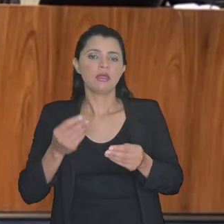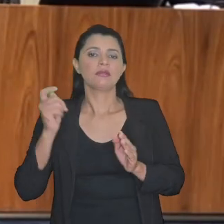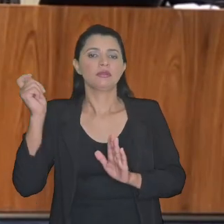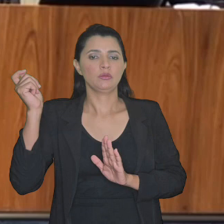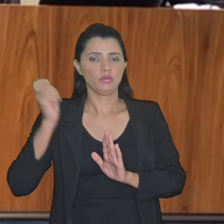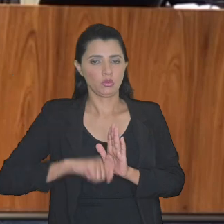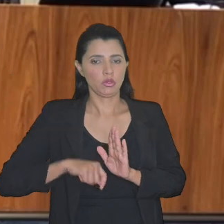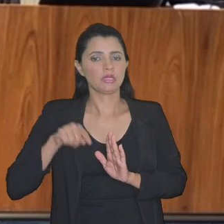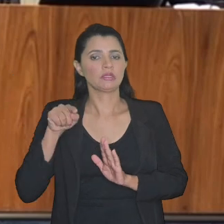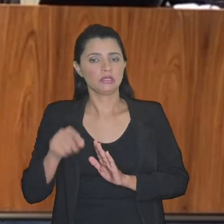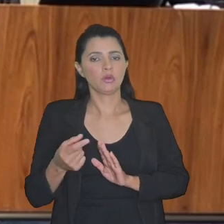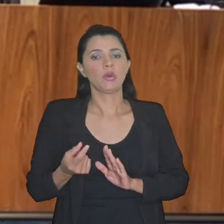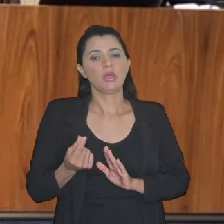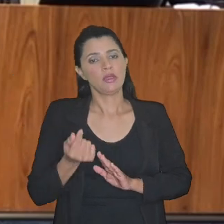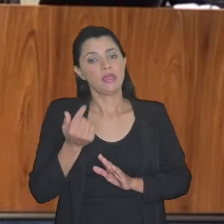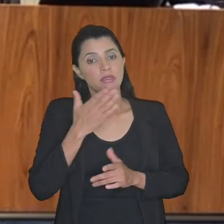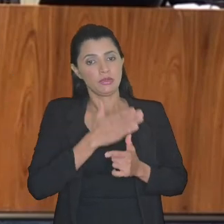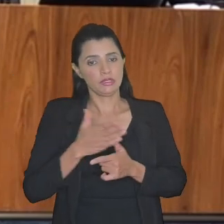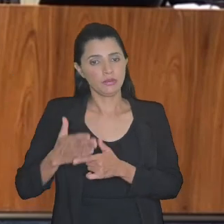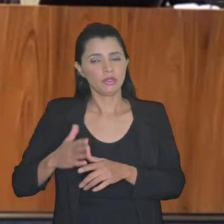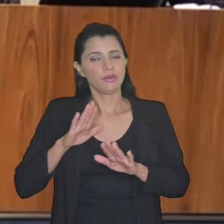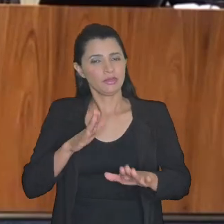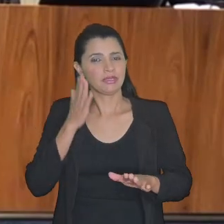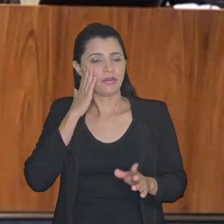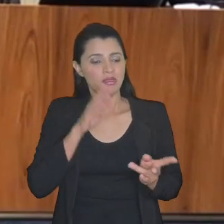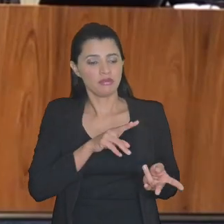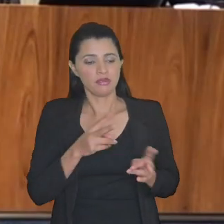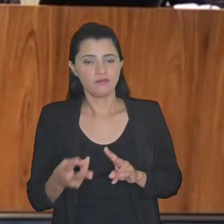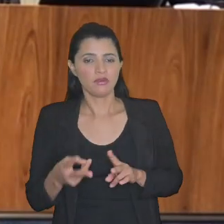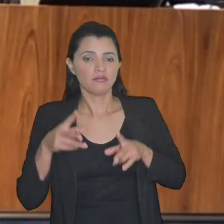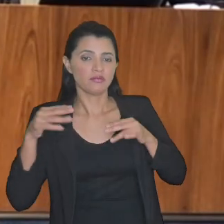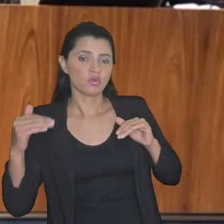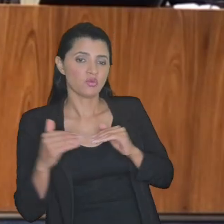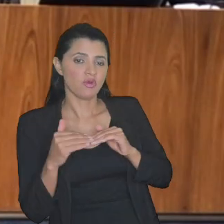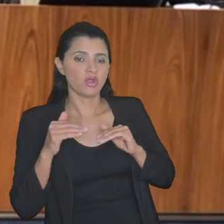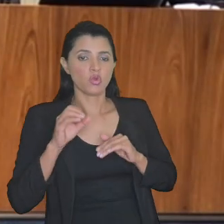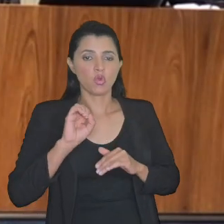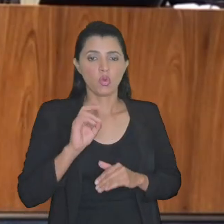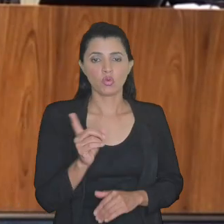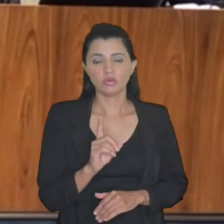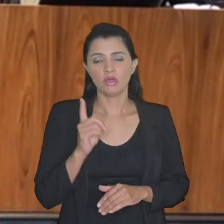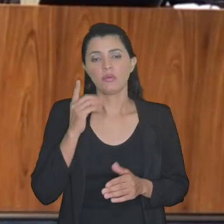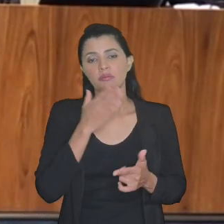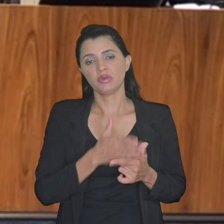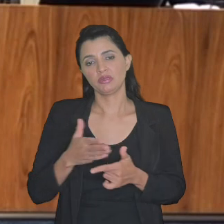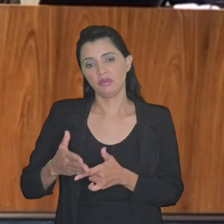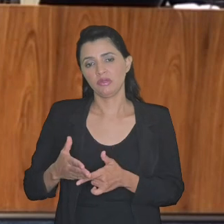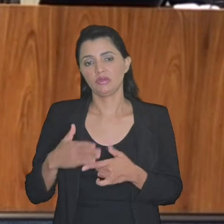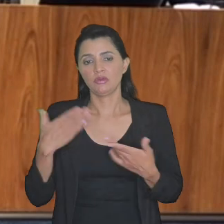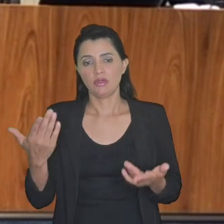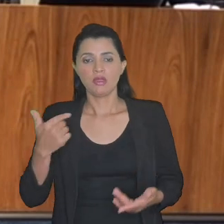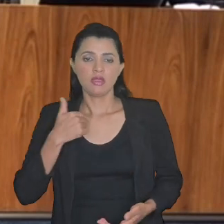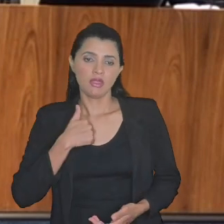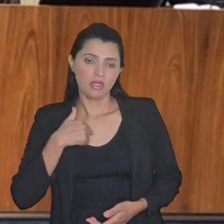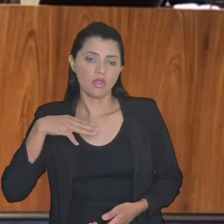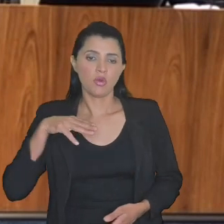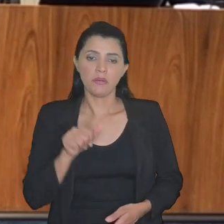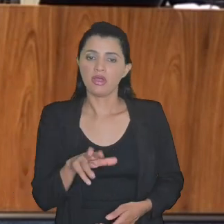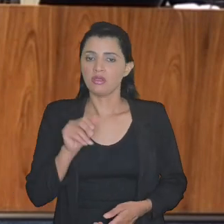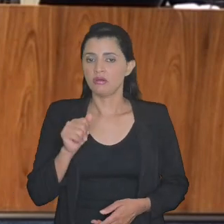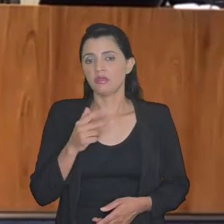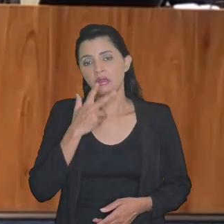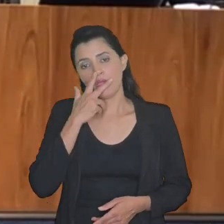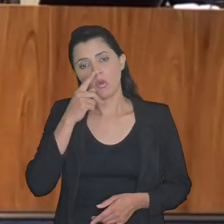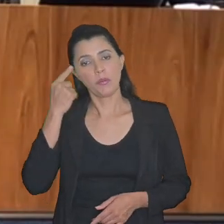oferecido à tributação a questão é saber se transação se equivale ou não a parcelamento nesses casos